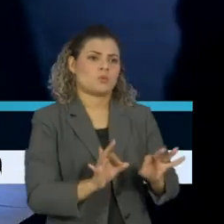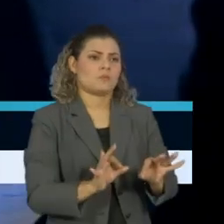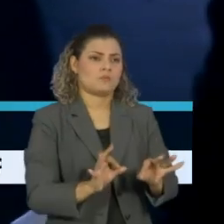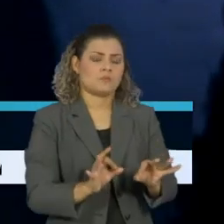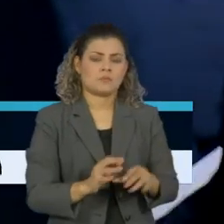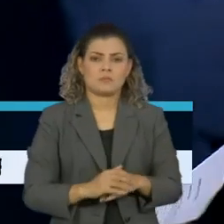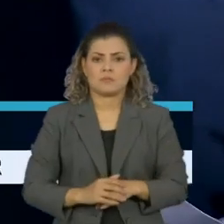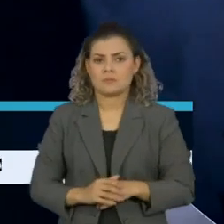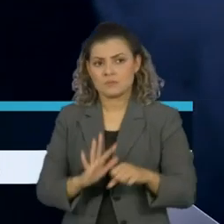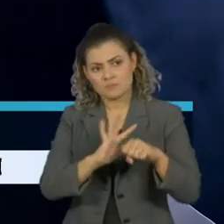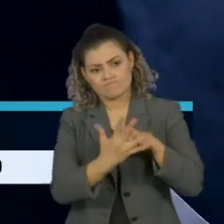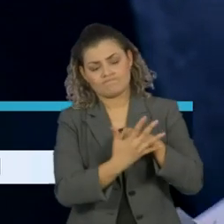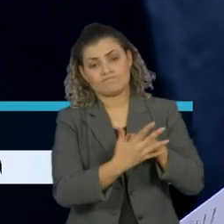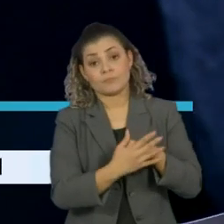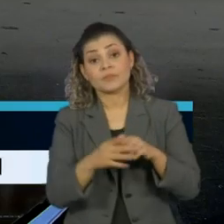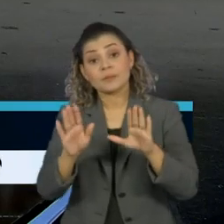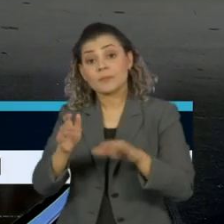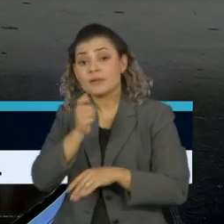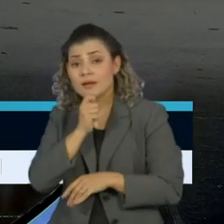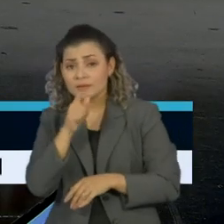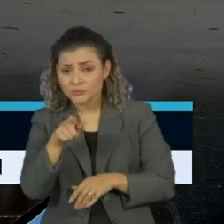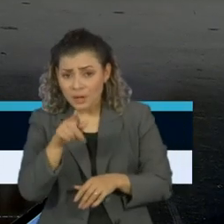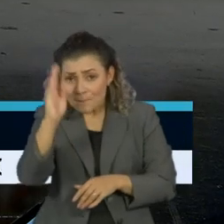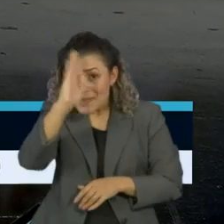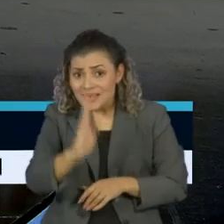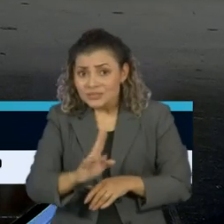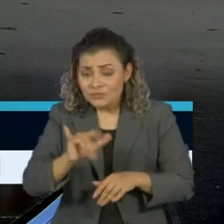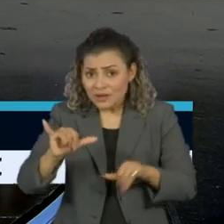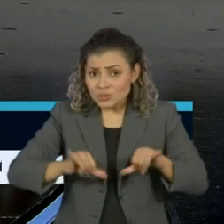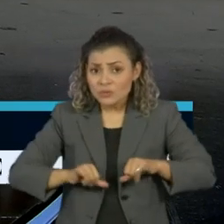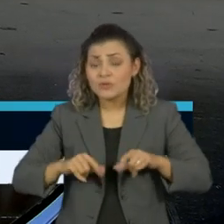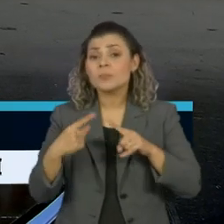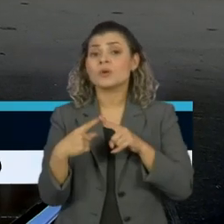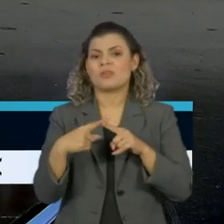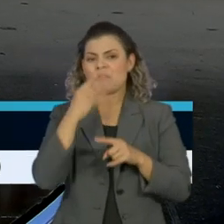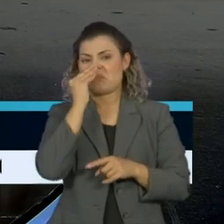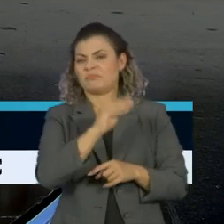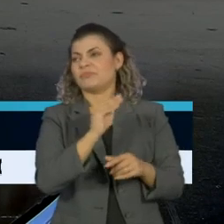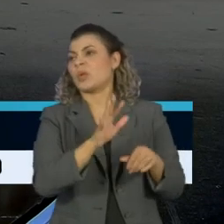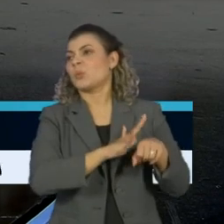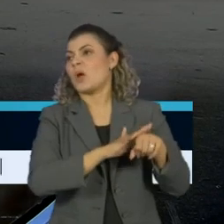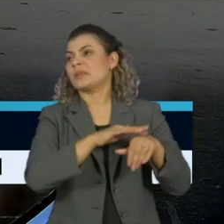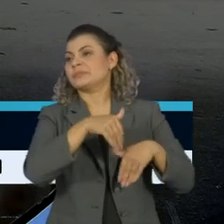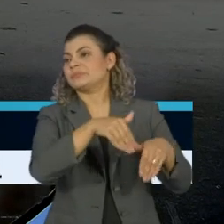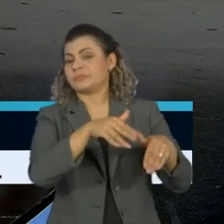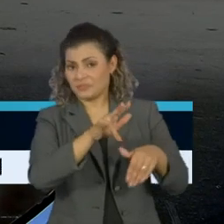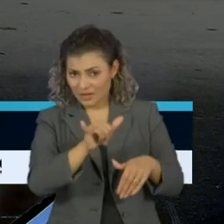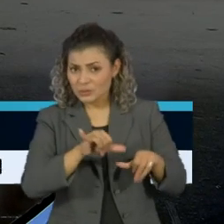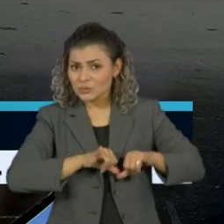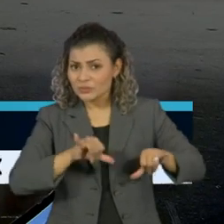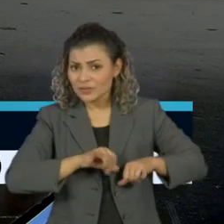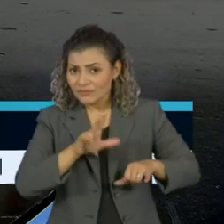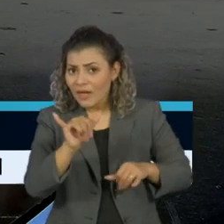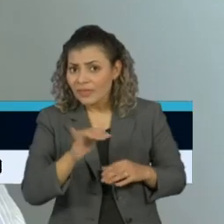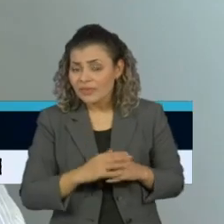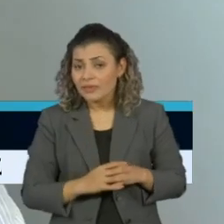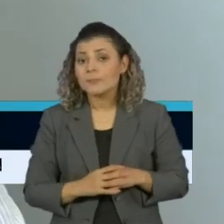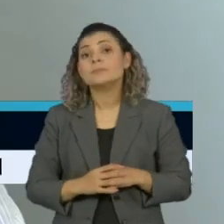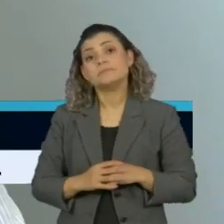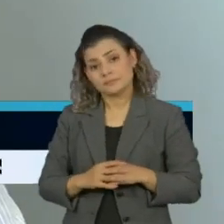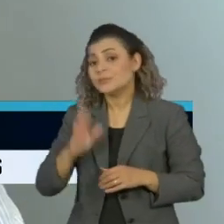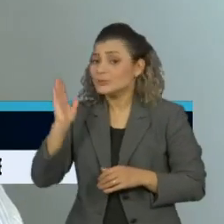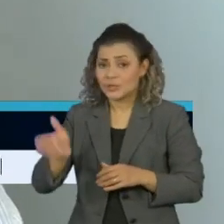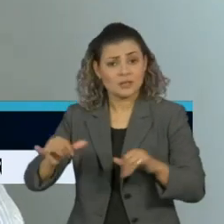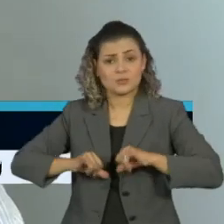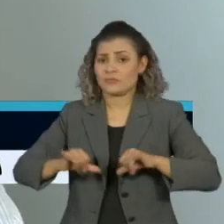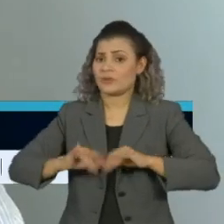Atila, o Brasil pagará um preço alto pelo negacionismo da pandemia? O preço em vidas, né? Já está